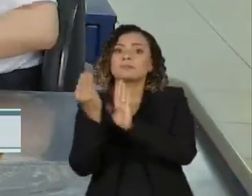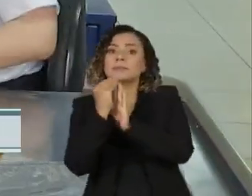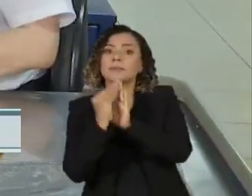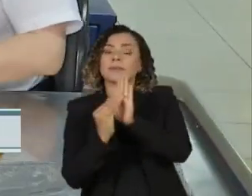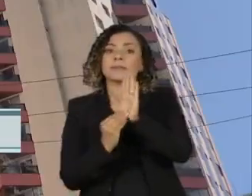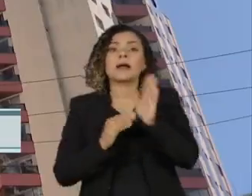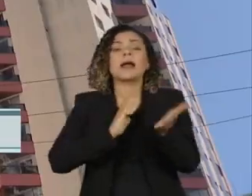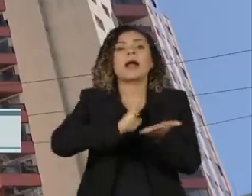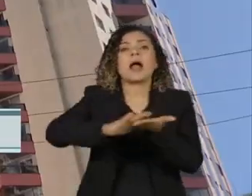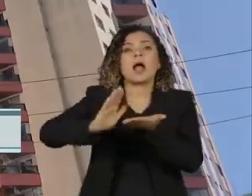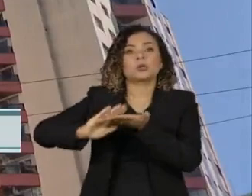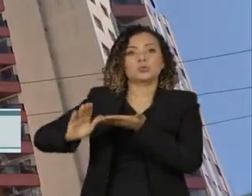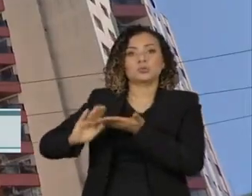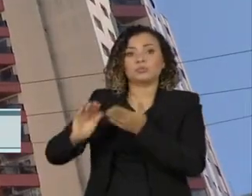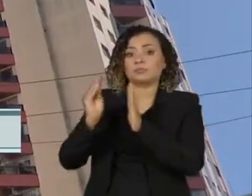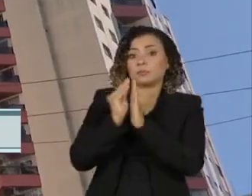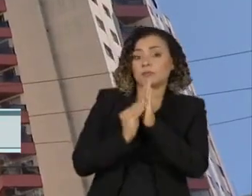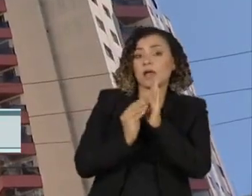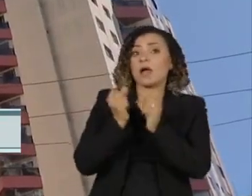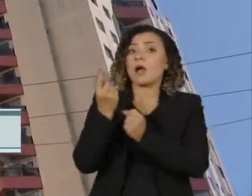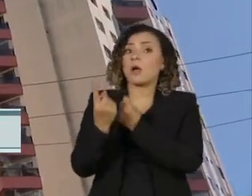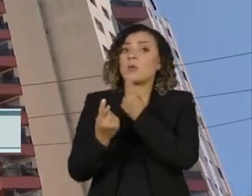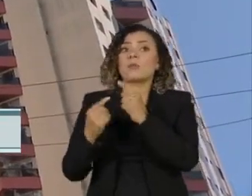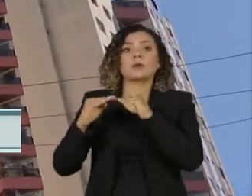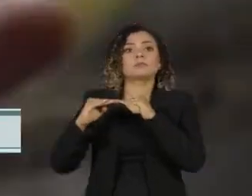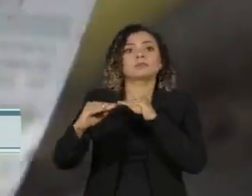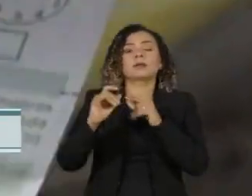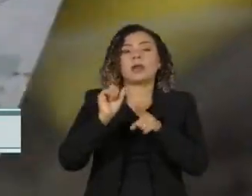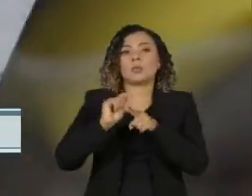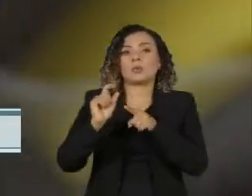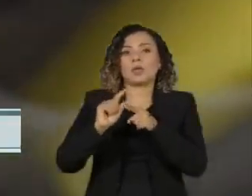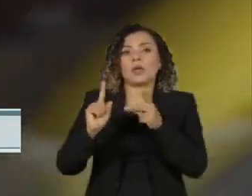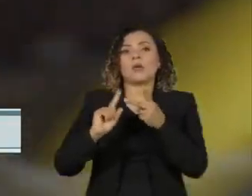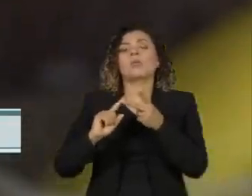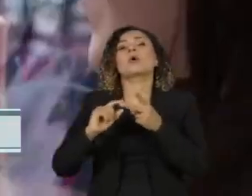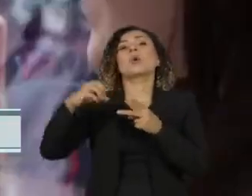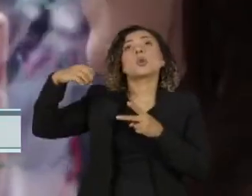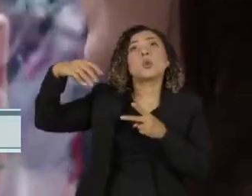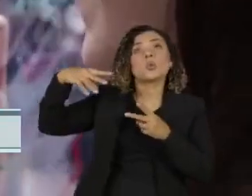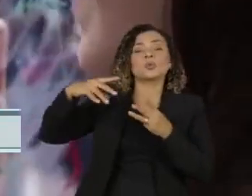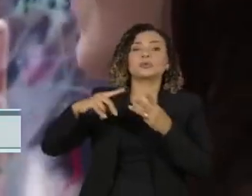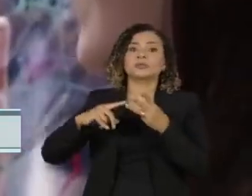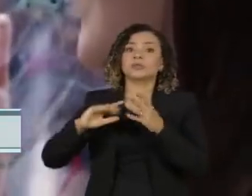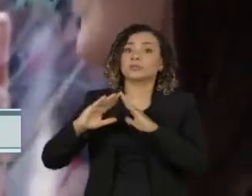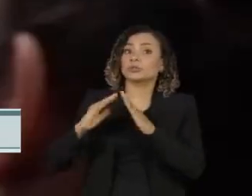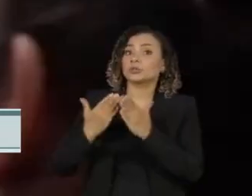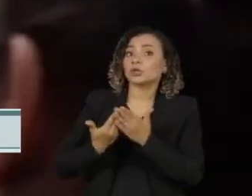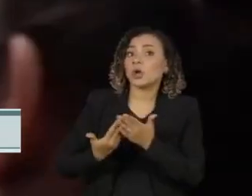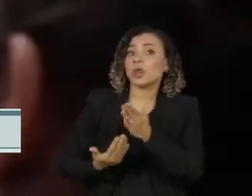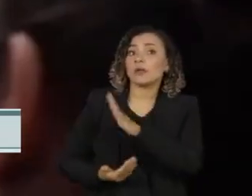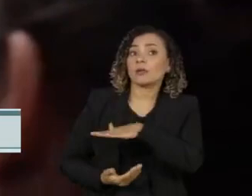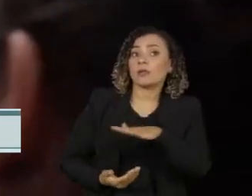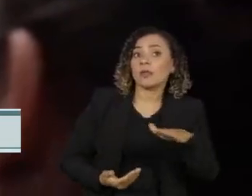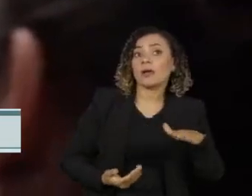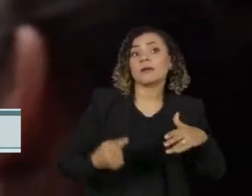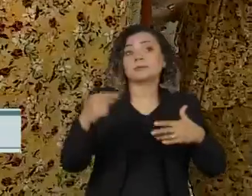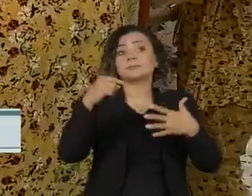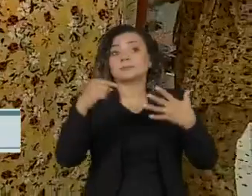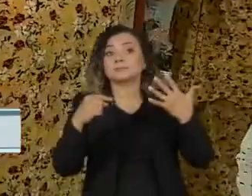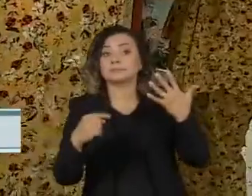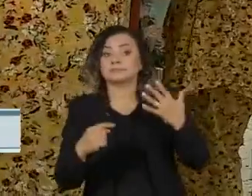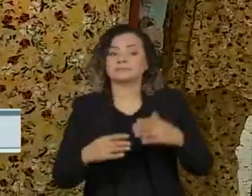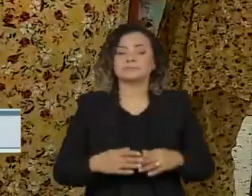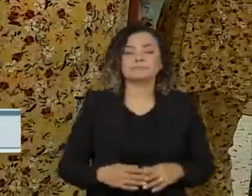despesas do mês. Algumas são permanentes, como o aluguel, as contas de luz e a escola das crianças para quem tem filhos.